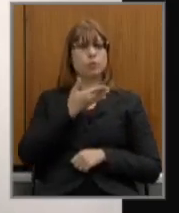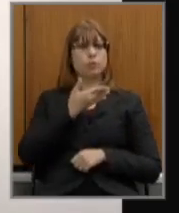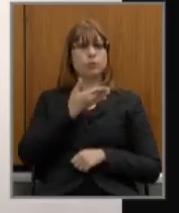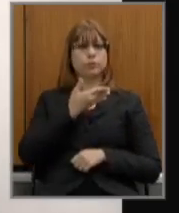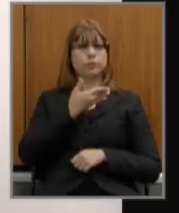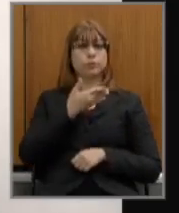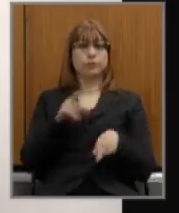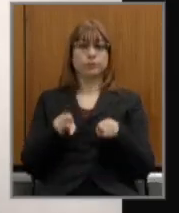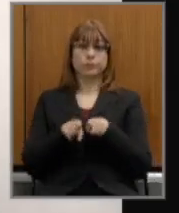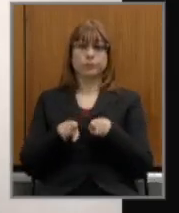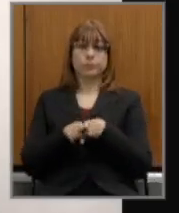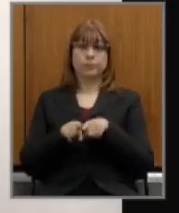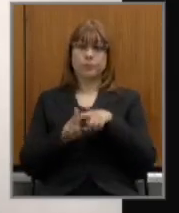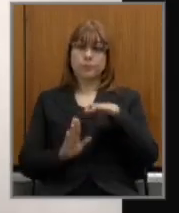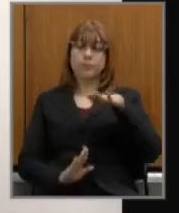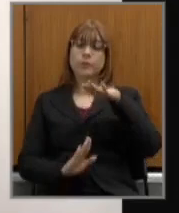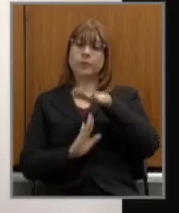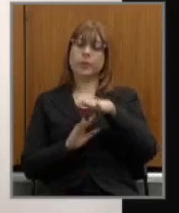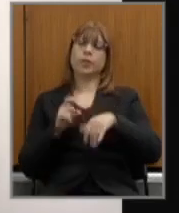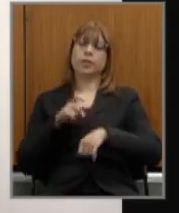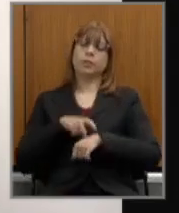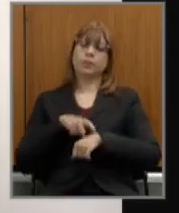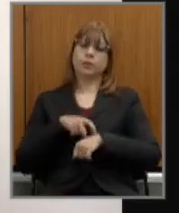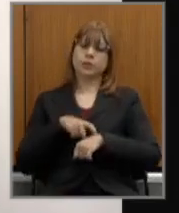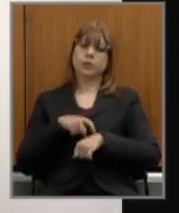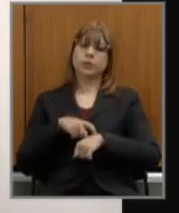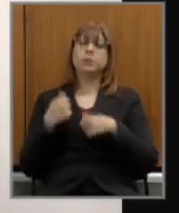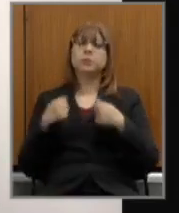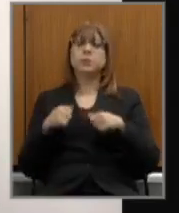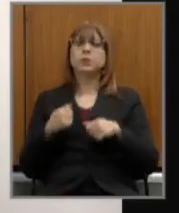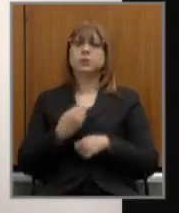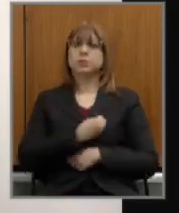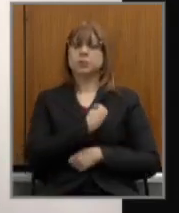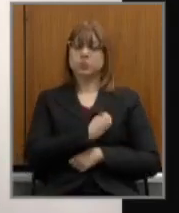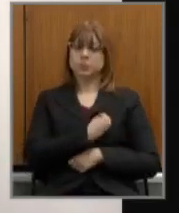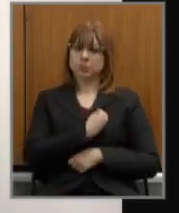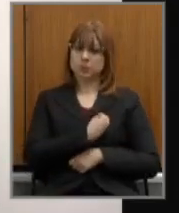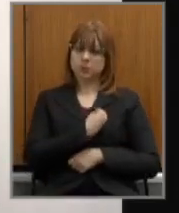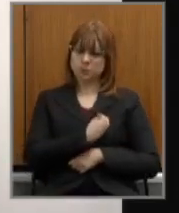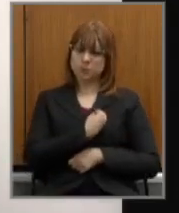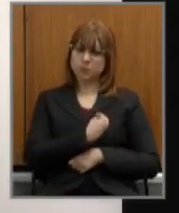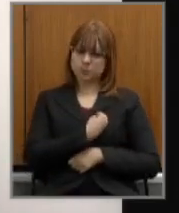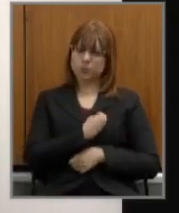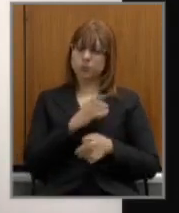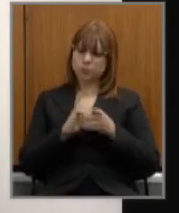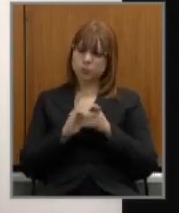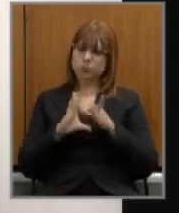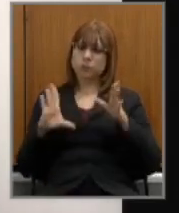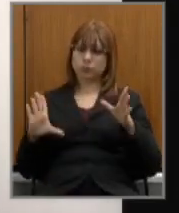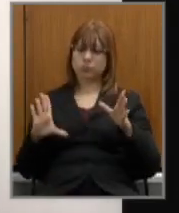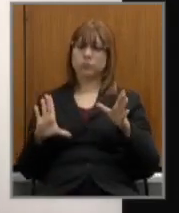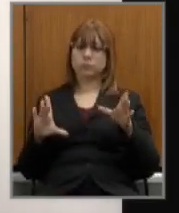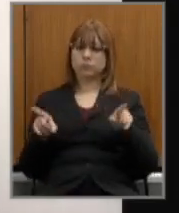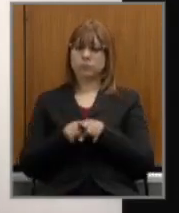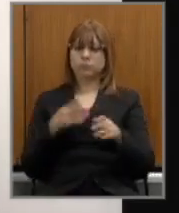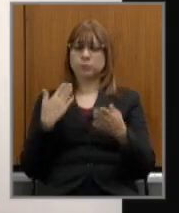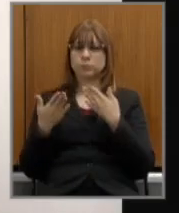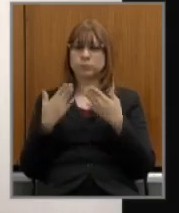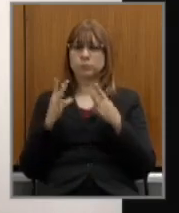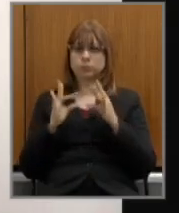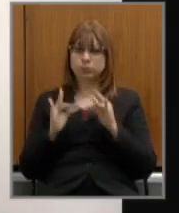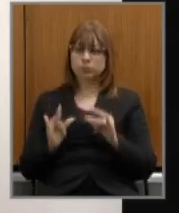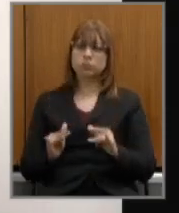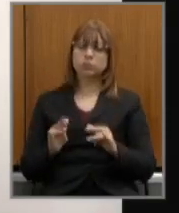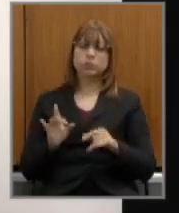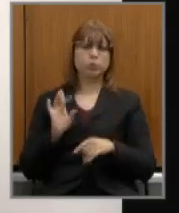que o tempo o limite do tempo seja a participação democrática e o esgotamento do debate e não simplesmente